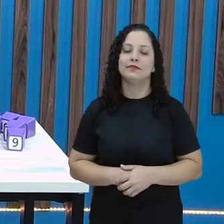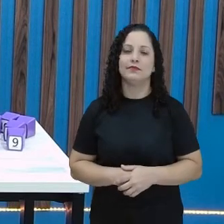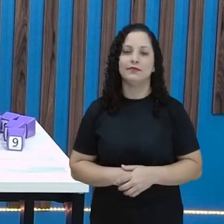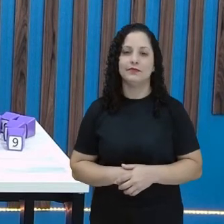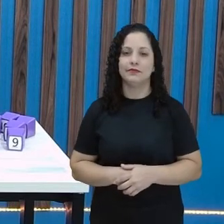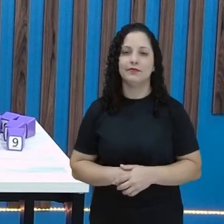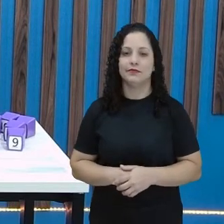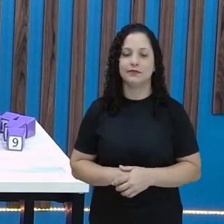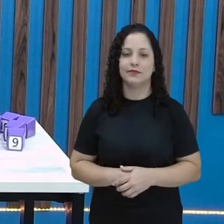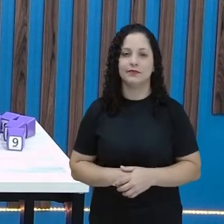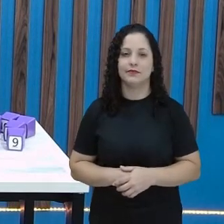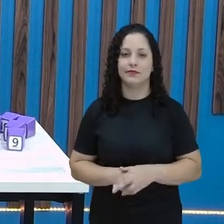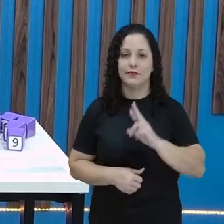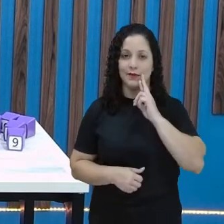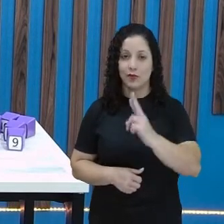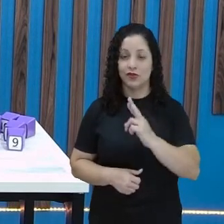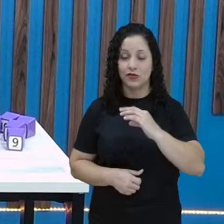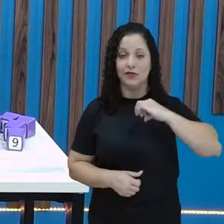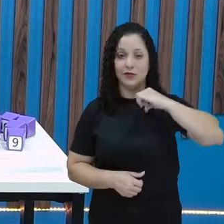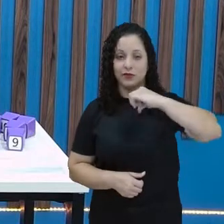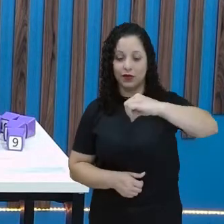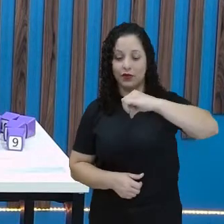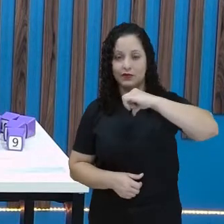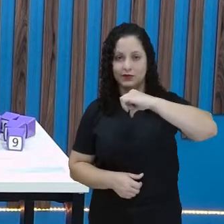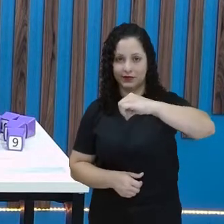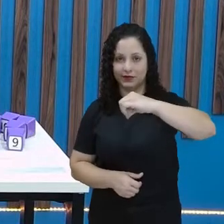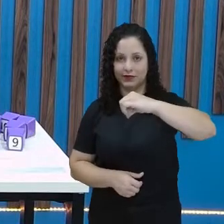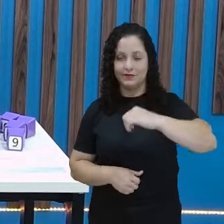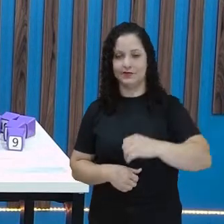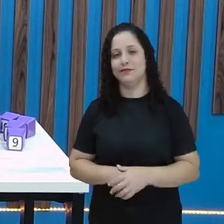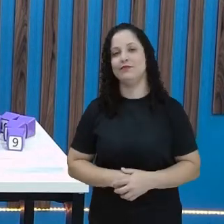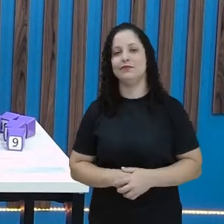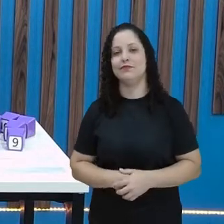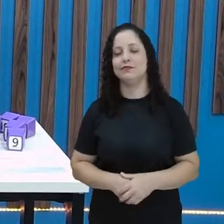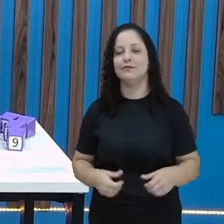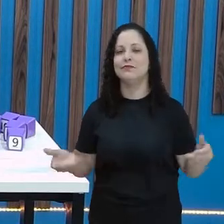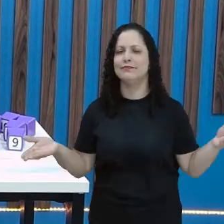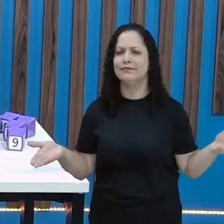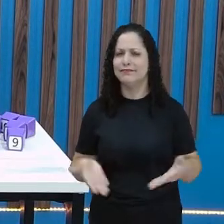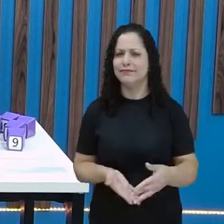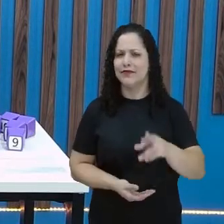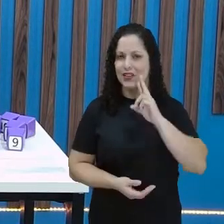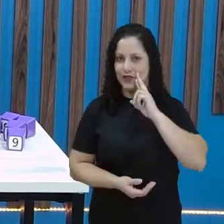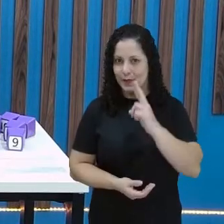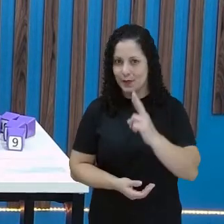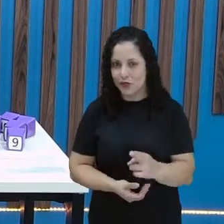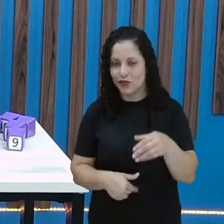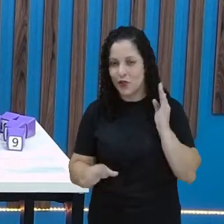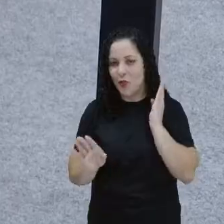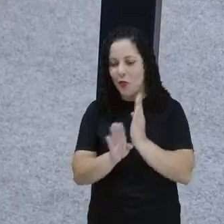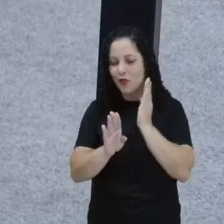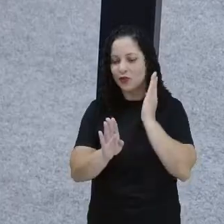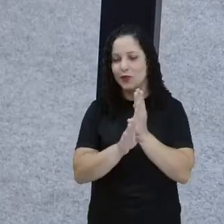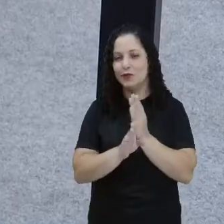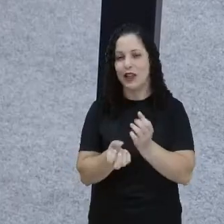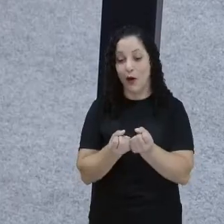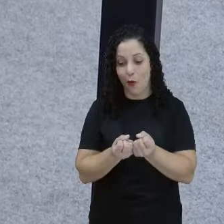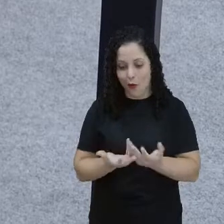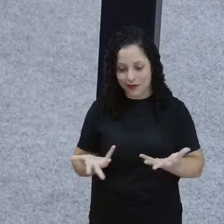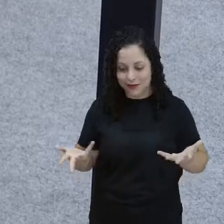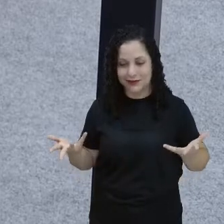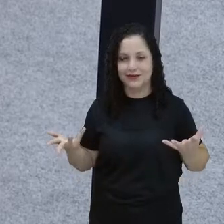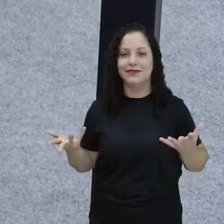três, que vai dar um total de nove. Aí, a gente já chegou à resposta. A gente já viu na contagem aqui,